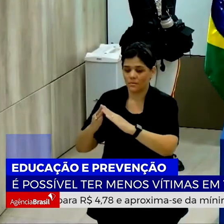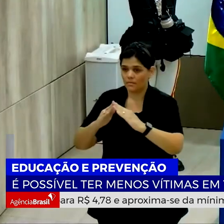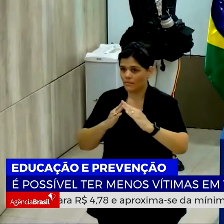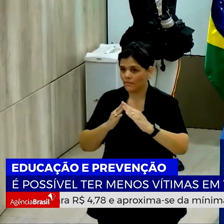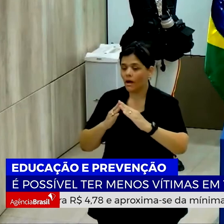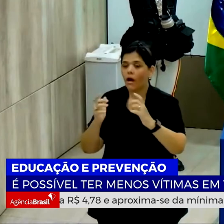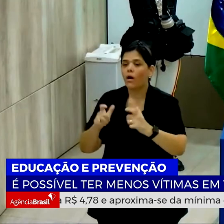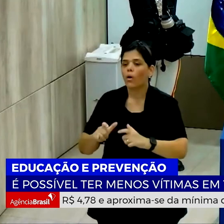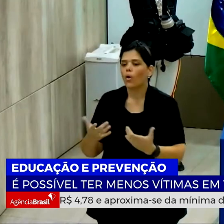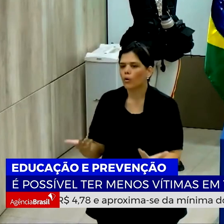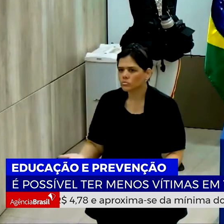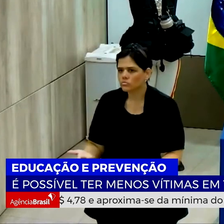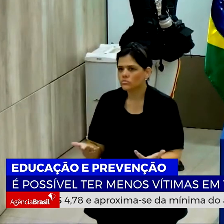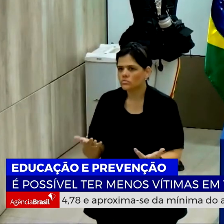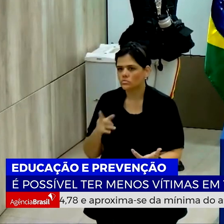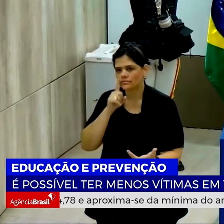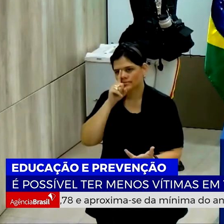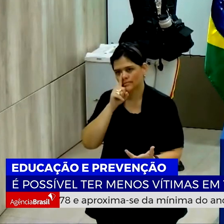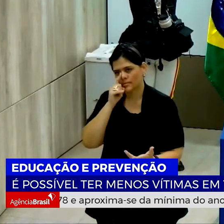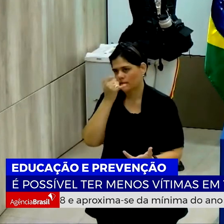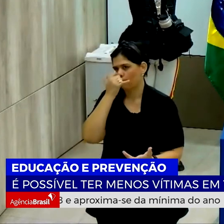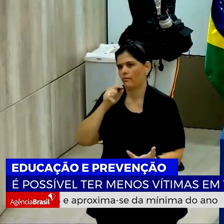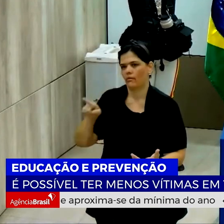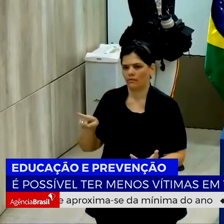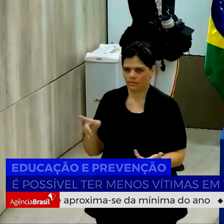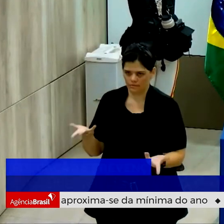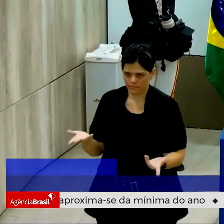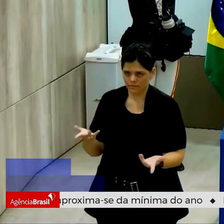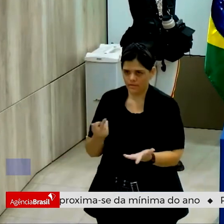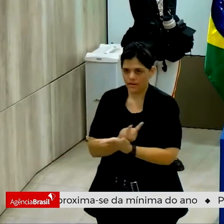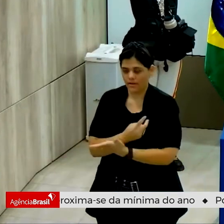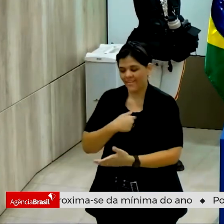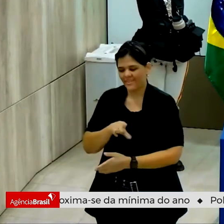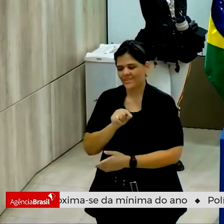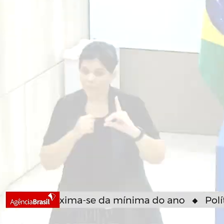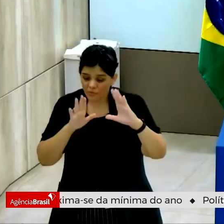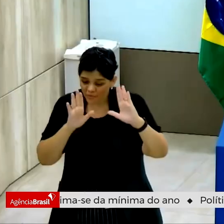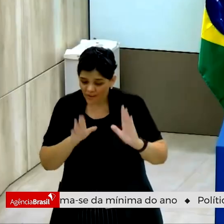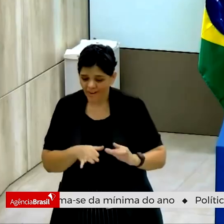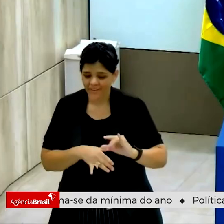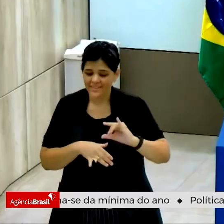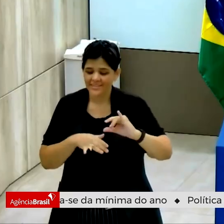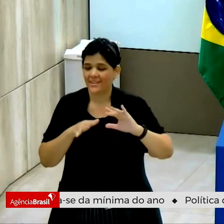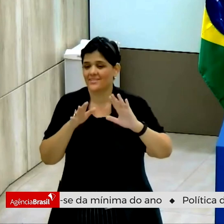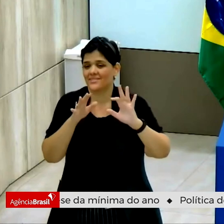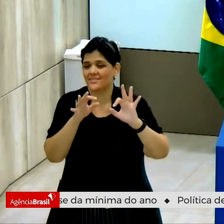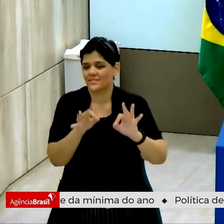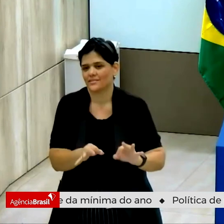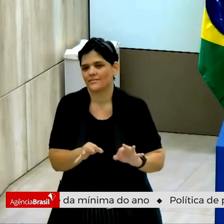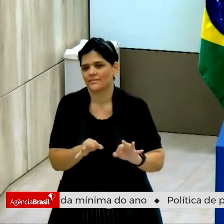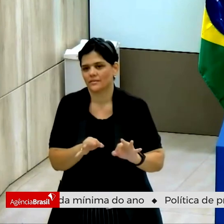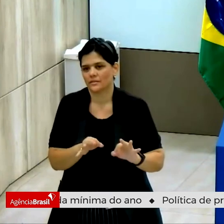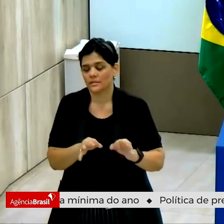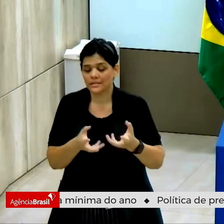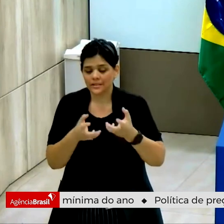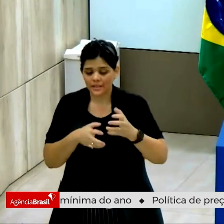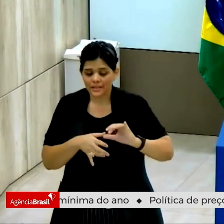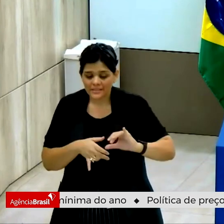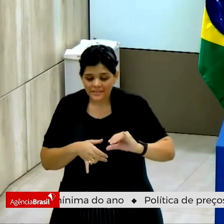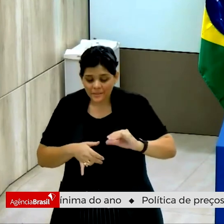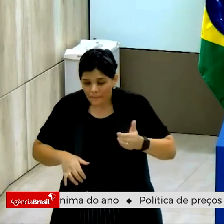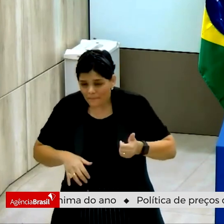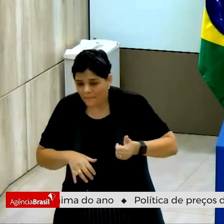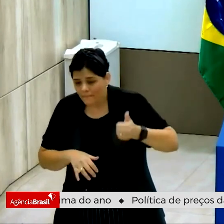moram na área de risco por opção. Elas moram na área de risco por falta de opção. A gente quer que a melhor ciência seja